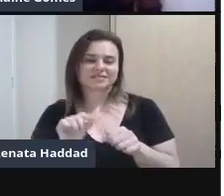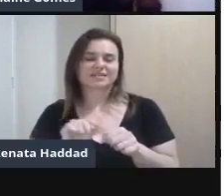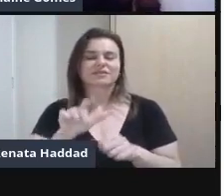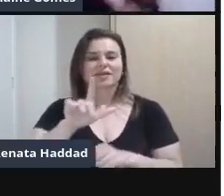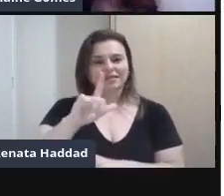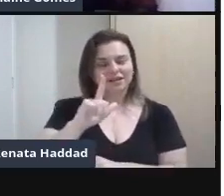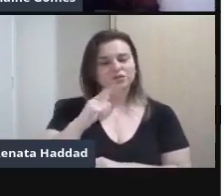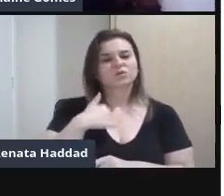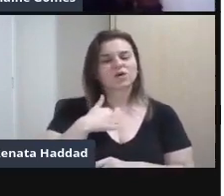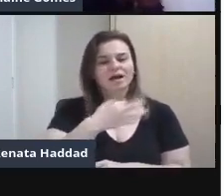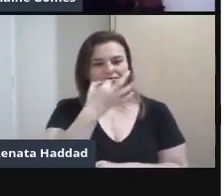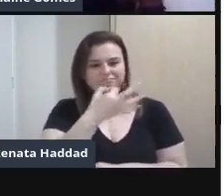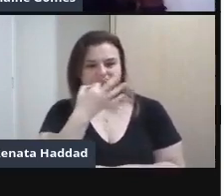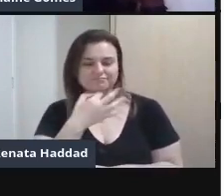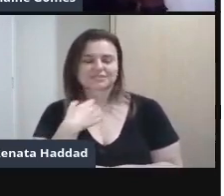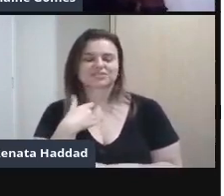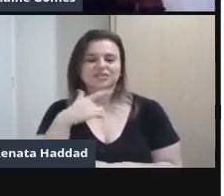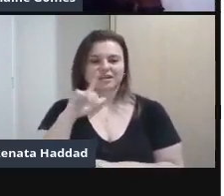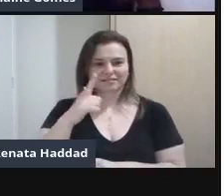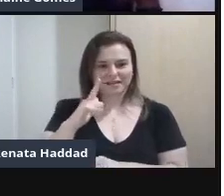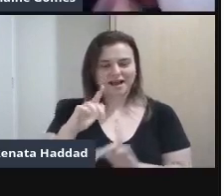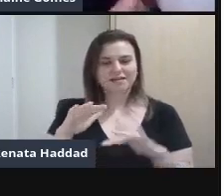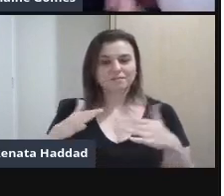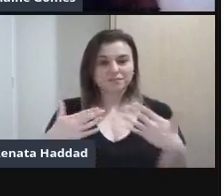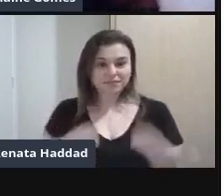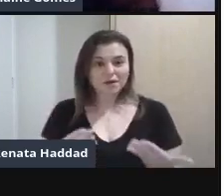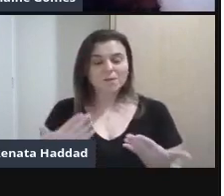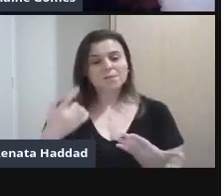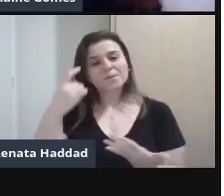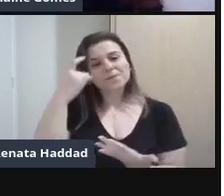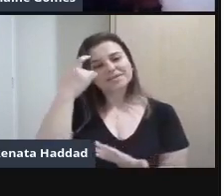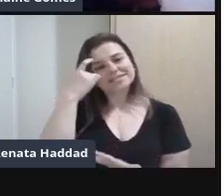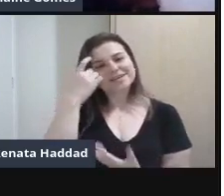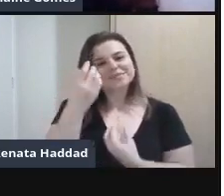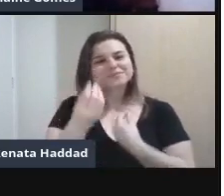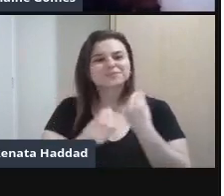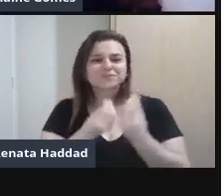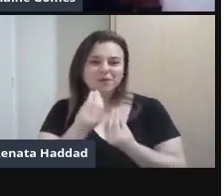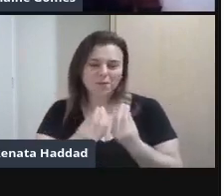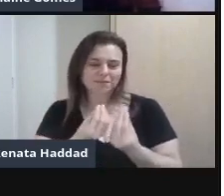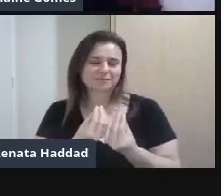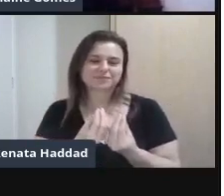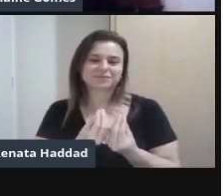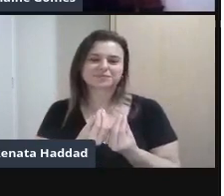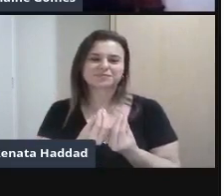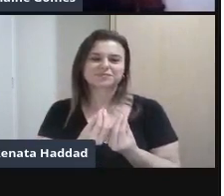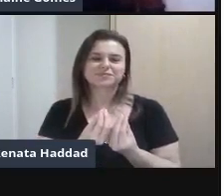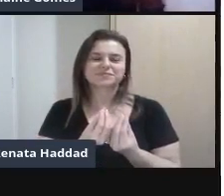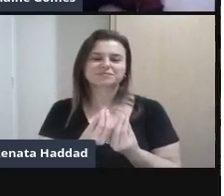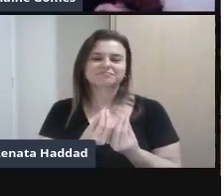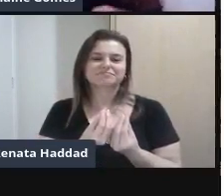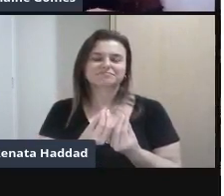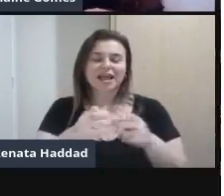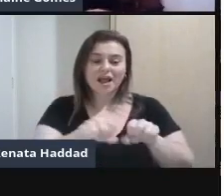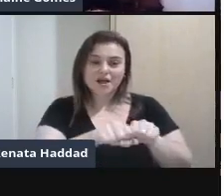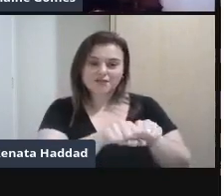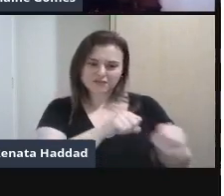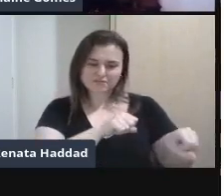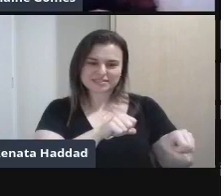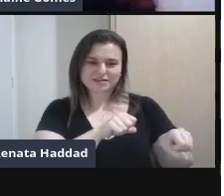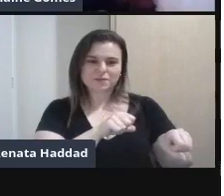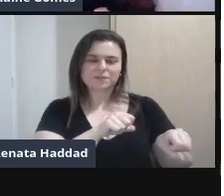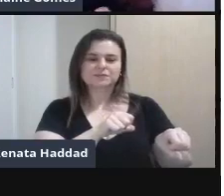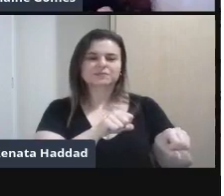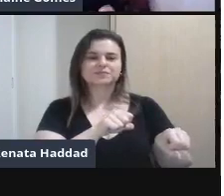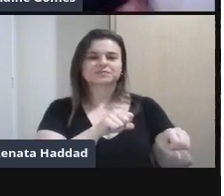E na formação De artes plásticas Tanto que a Regina Silveira Também é FAAP Inclusive E nessa formação Das